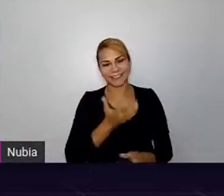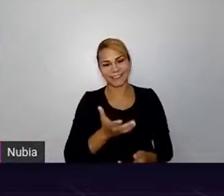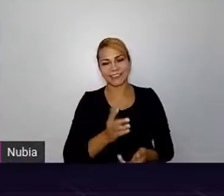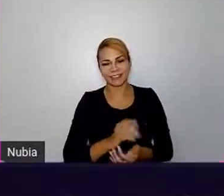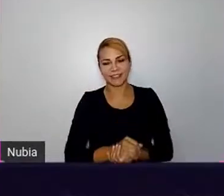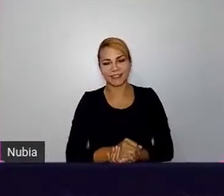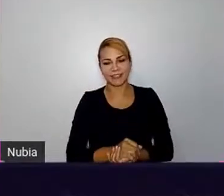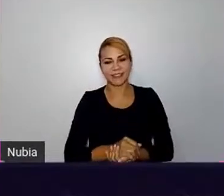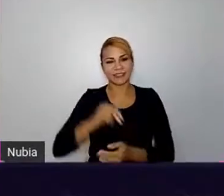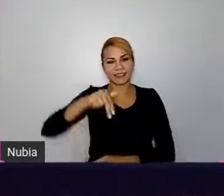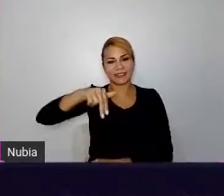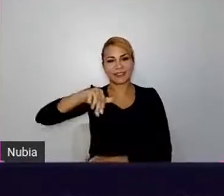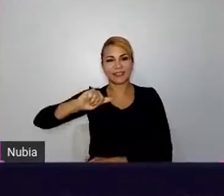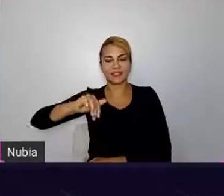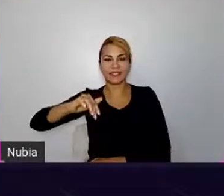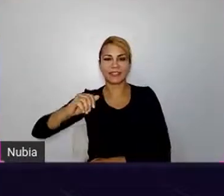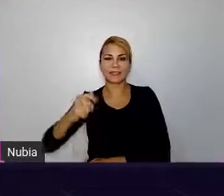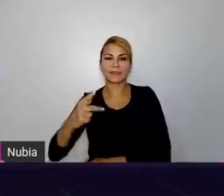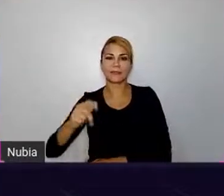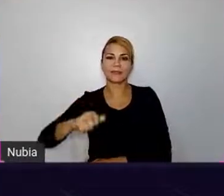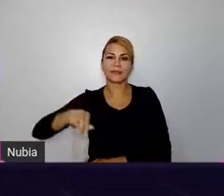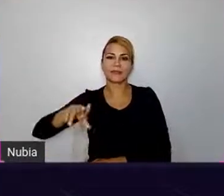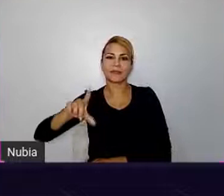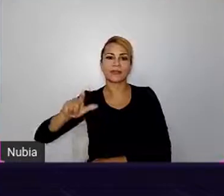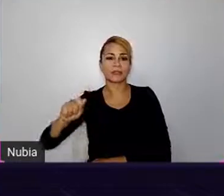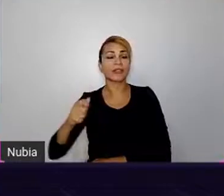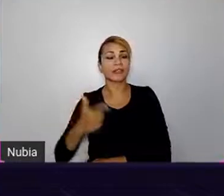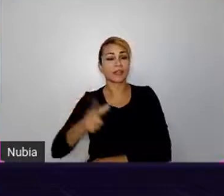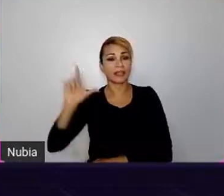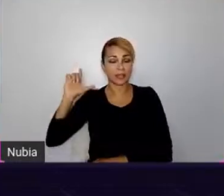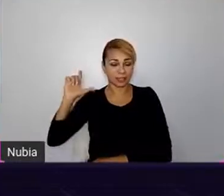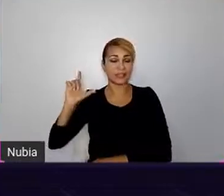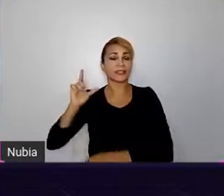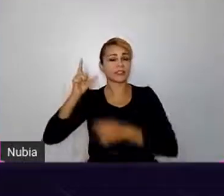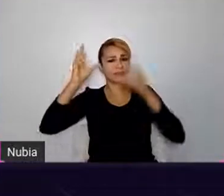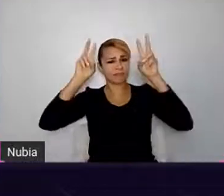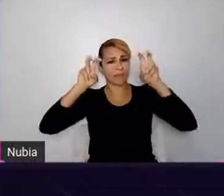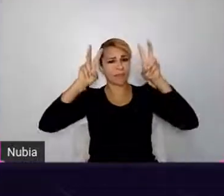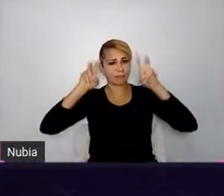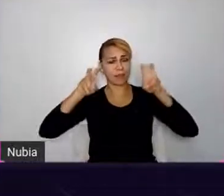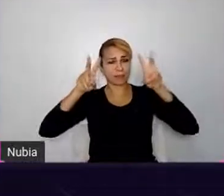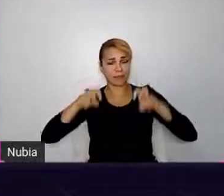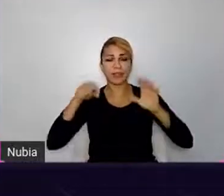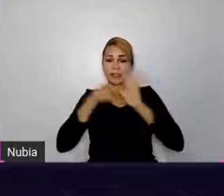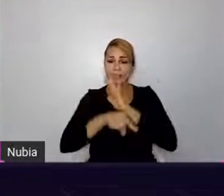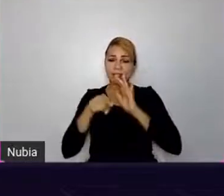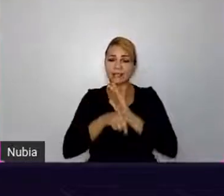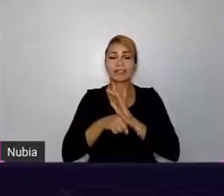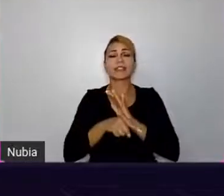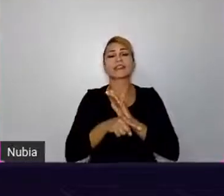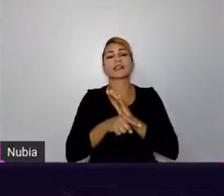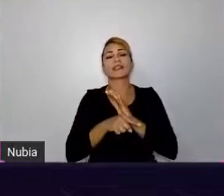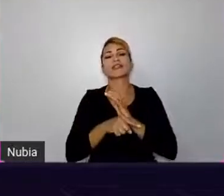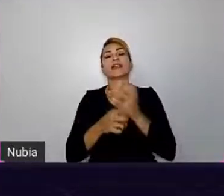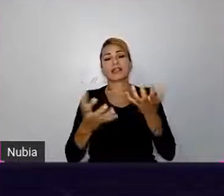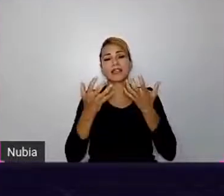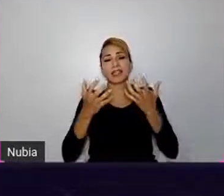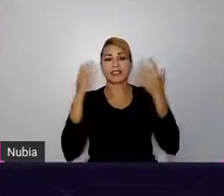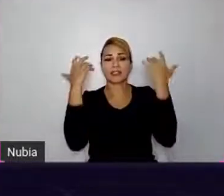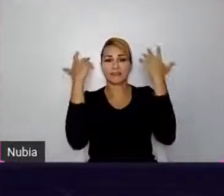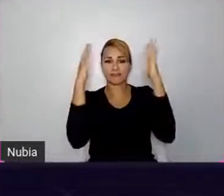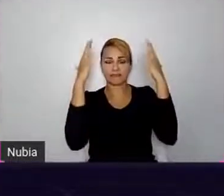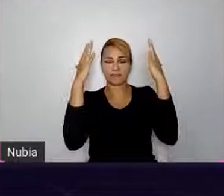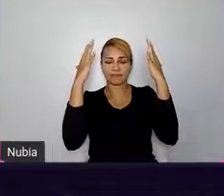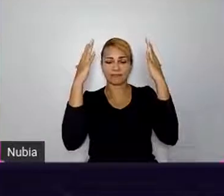Ana Paula, antes de eu trazer as questões do discórdio das pessoas, eu queria só te dar os parabéns à